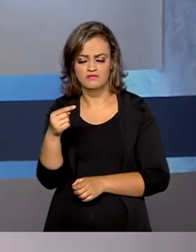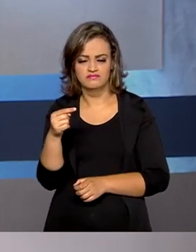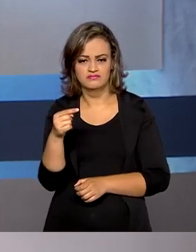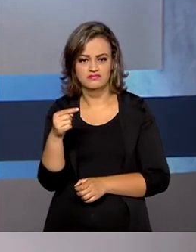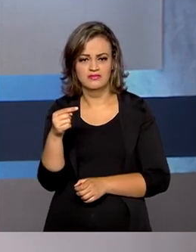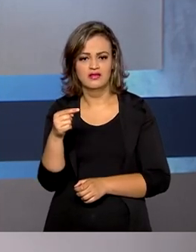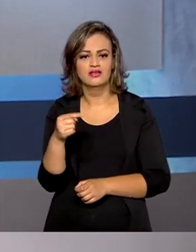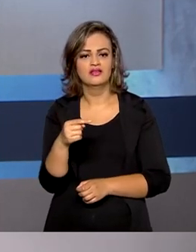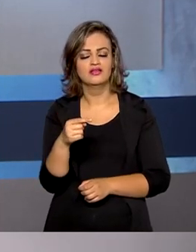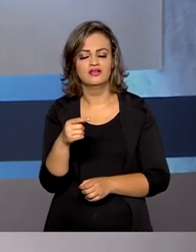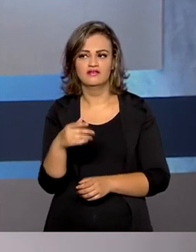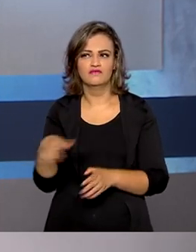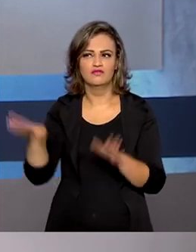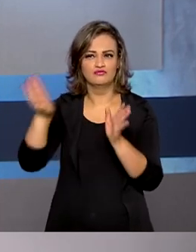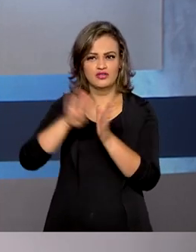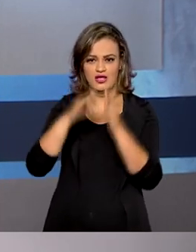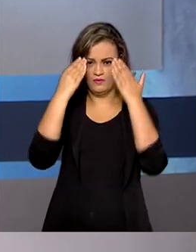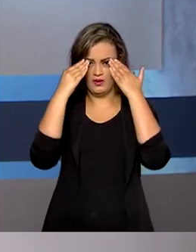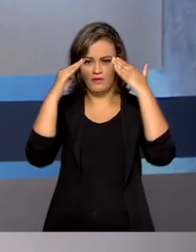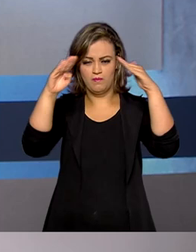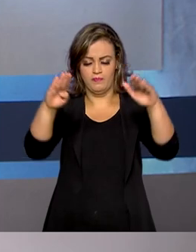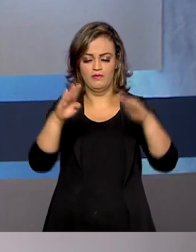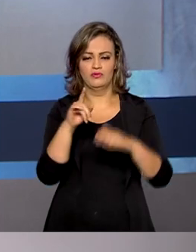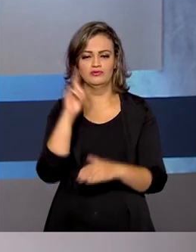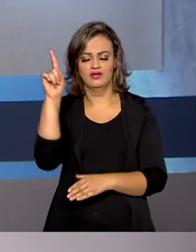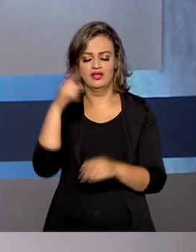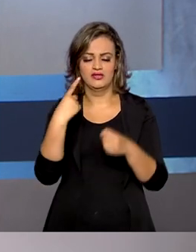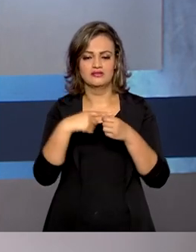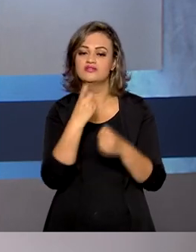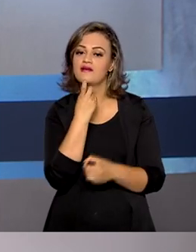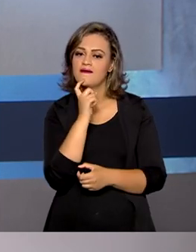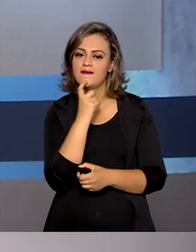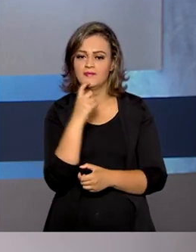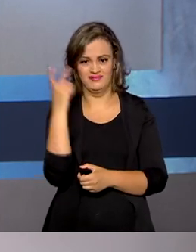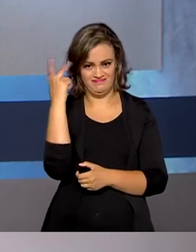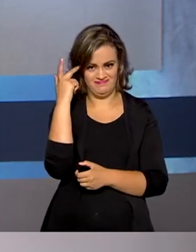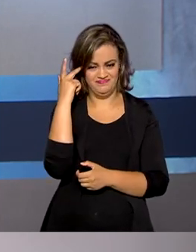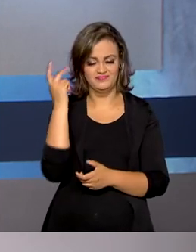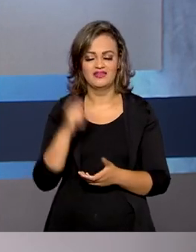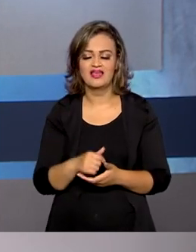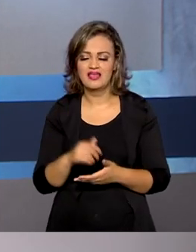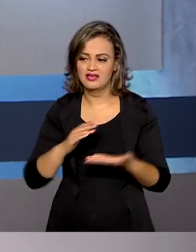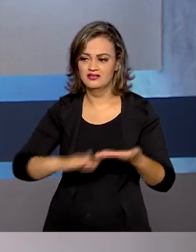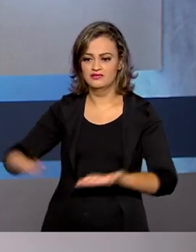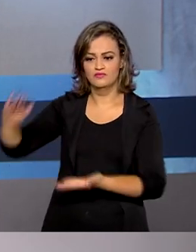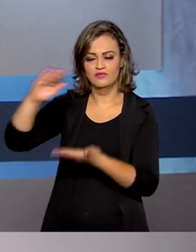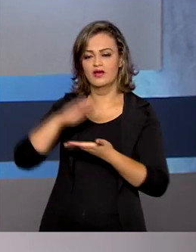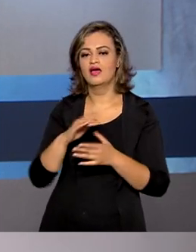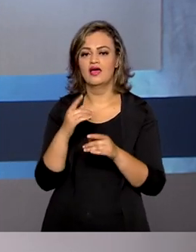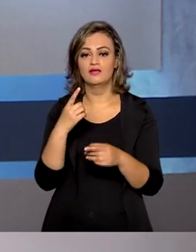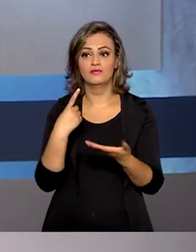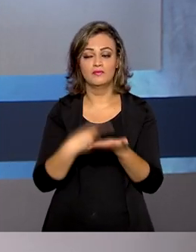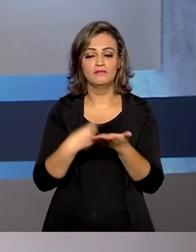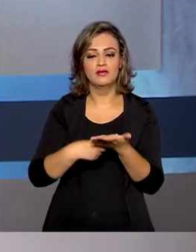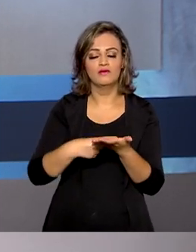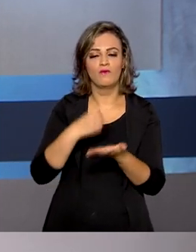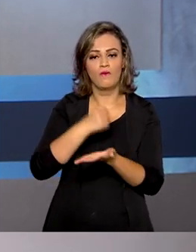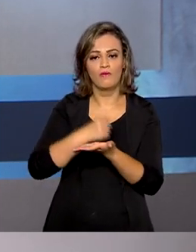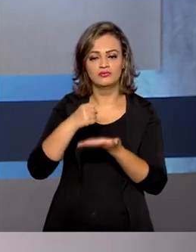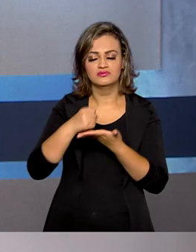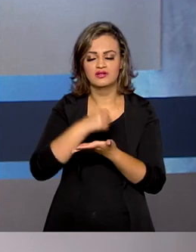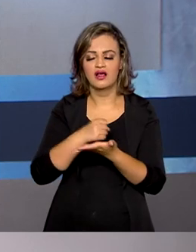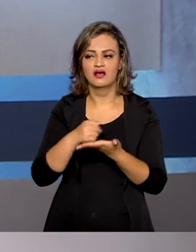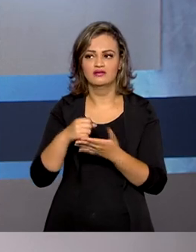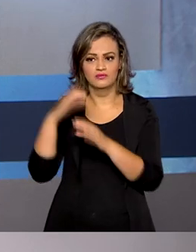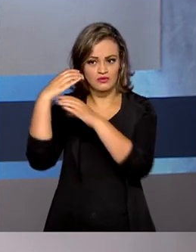que vão desembarcar no aeroporto de Viracopos, em Campinas. Esse é mais um lote de entrega do primeiro contrato do laboratório com o